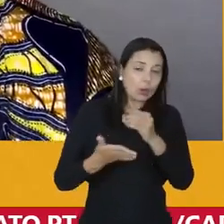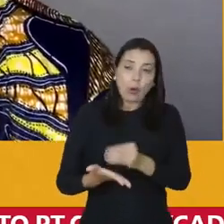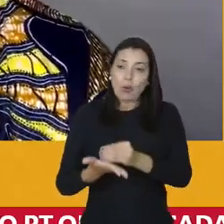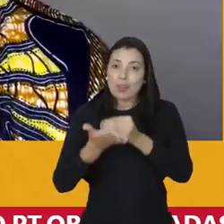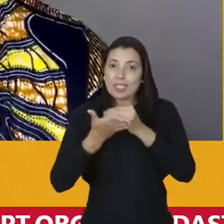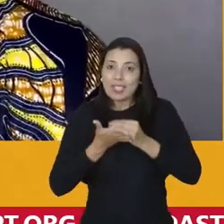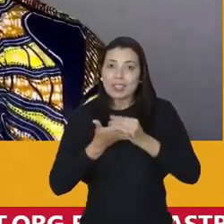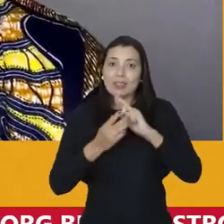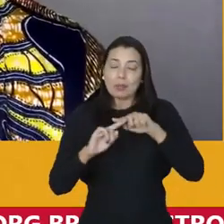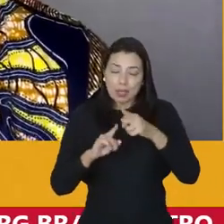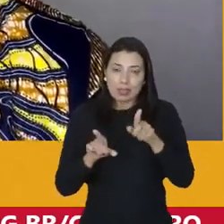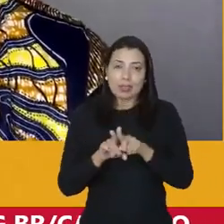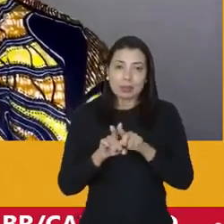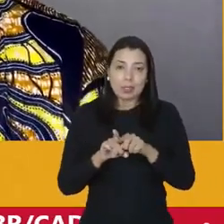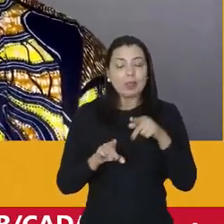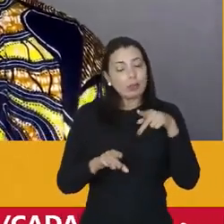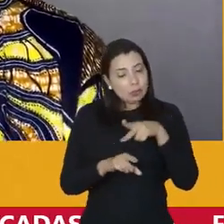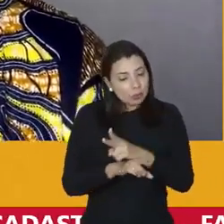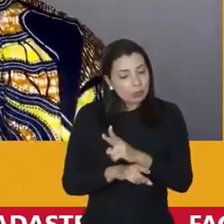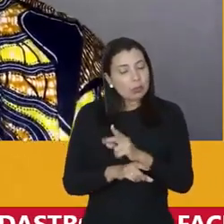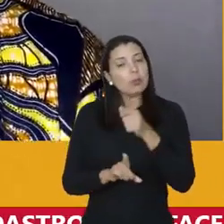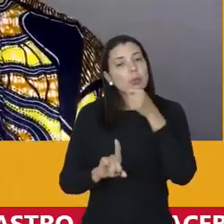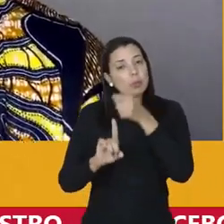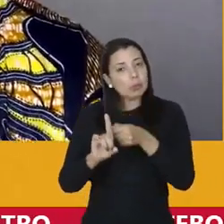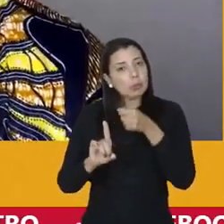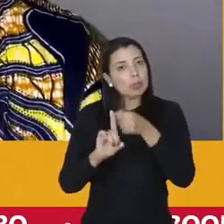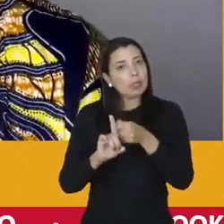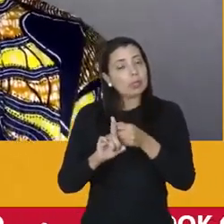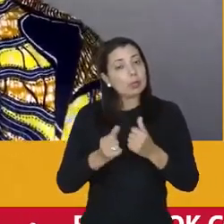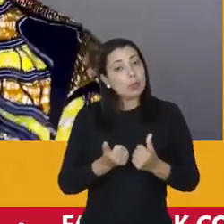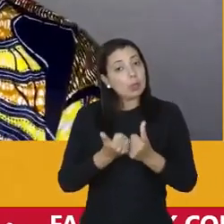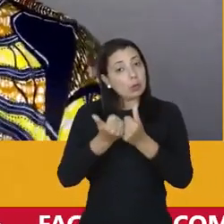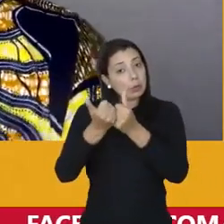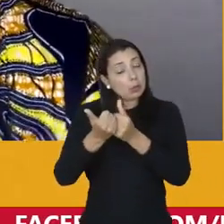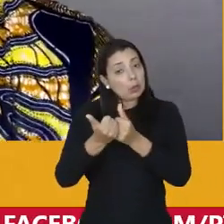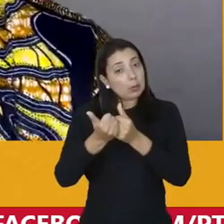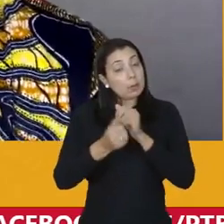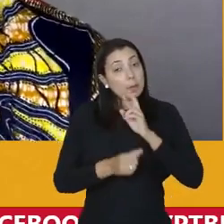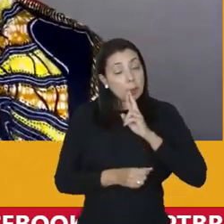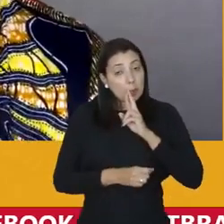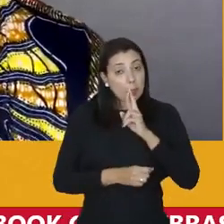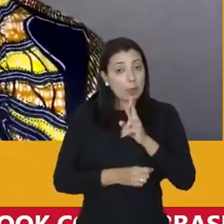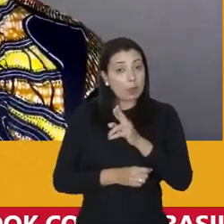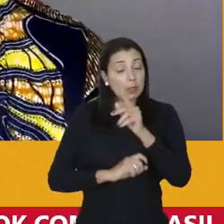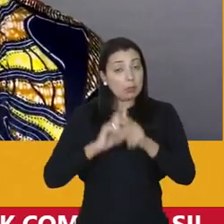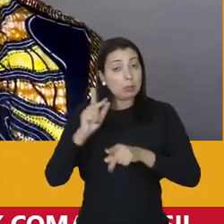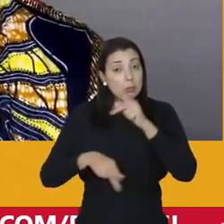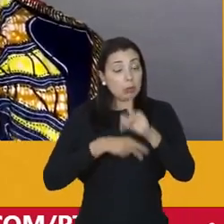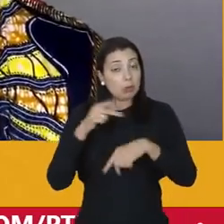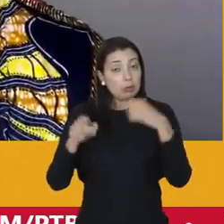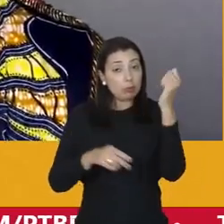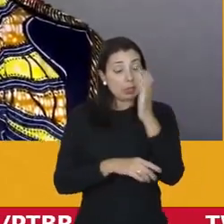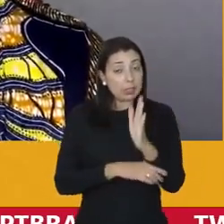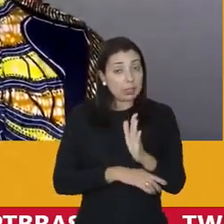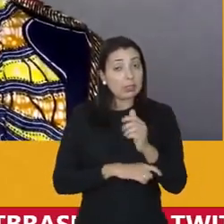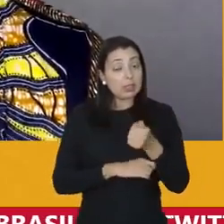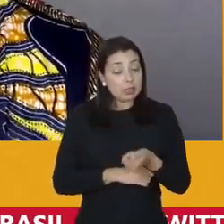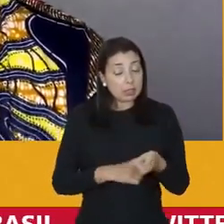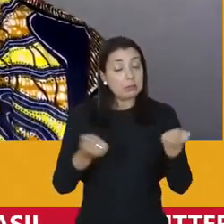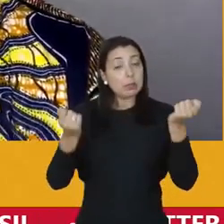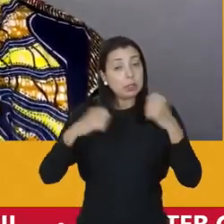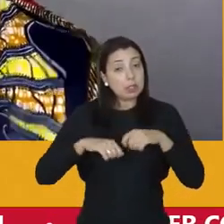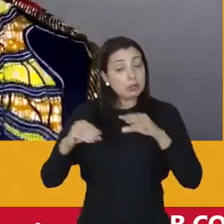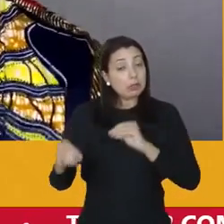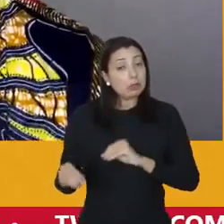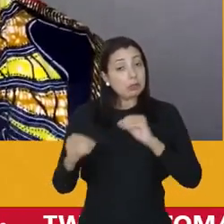mas a gente vai estar continuamente lutando para a gente ocupar e dar uma resposta para o povo brasileiro de que esse país é possível